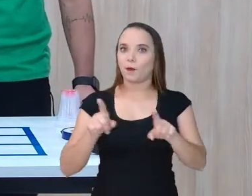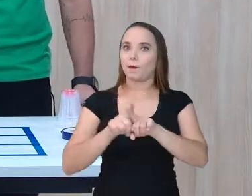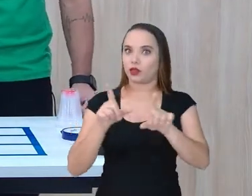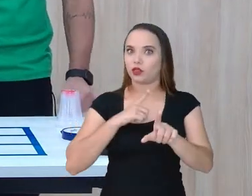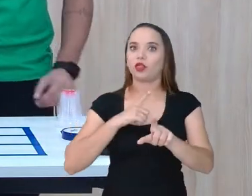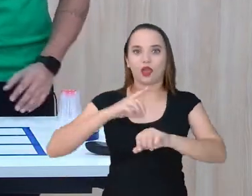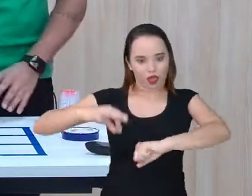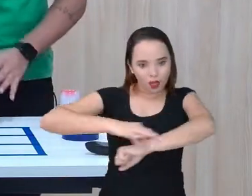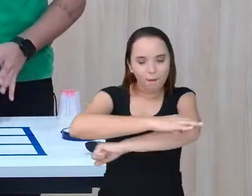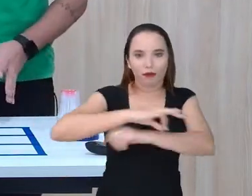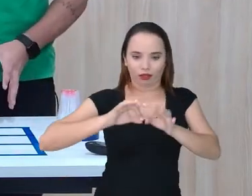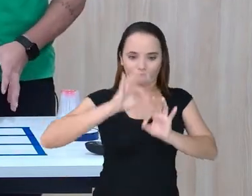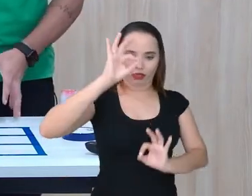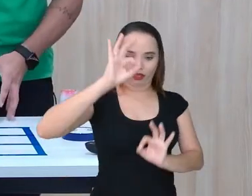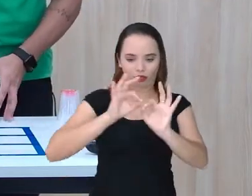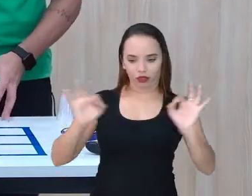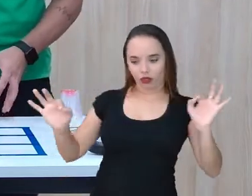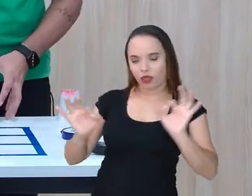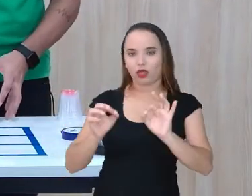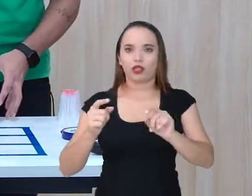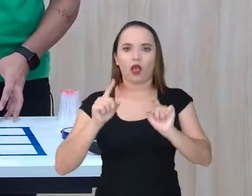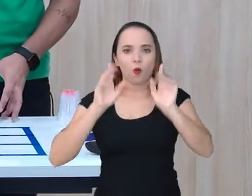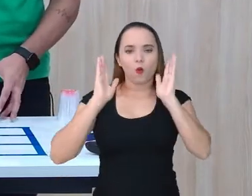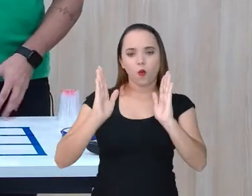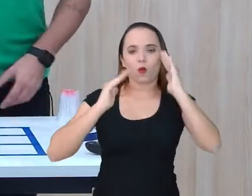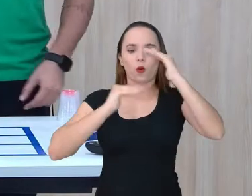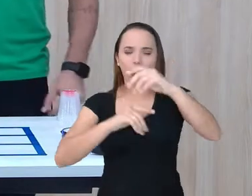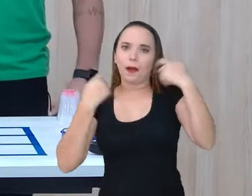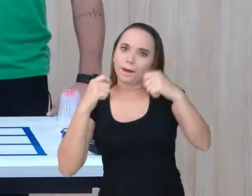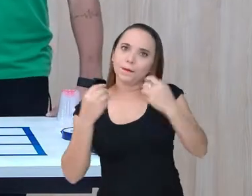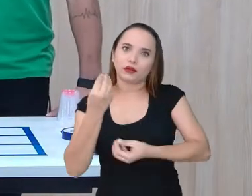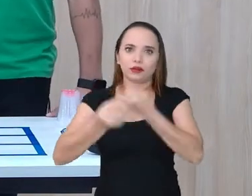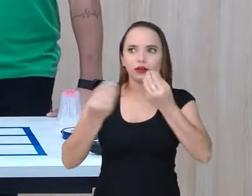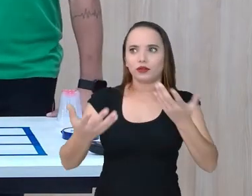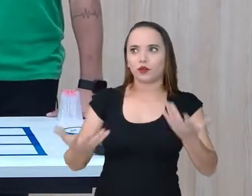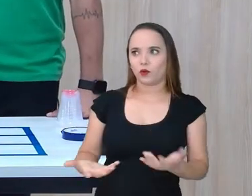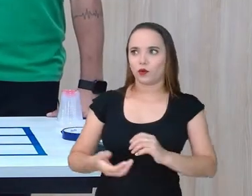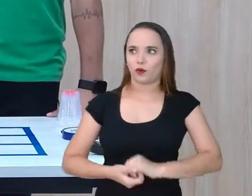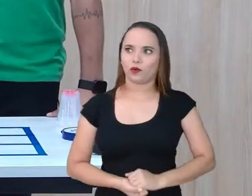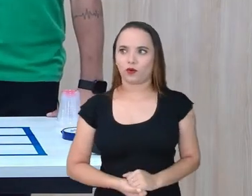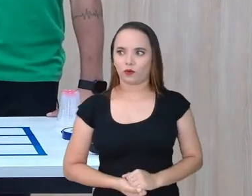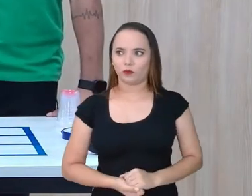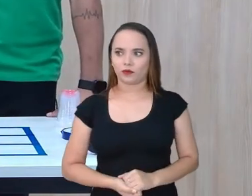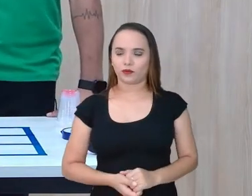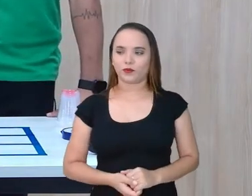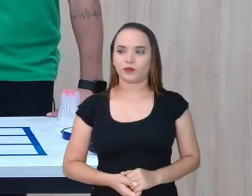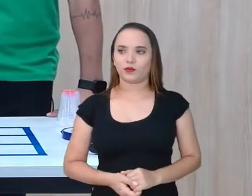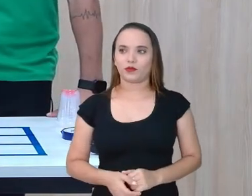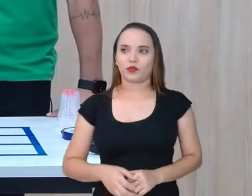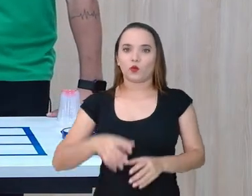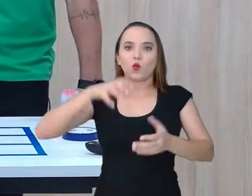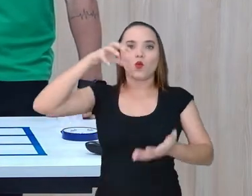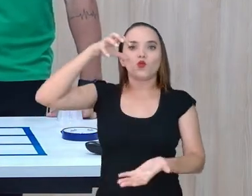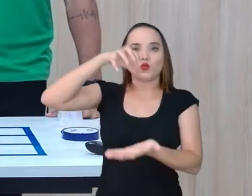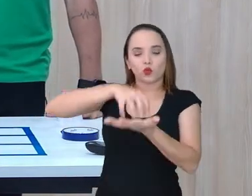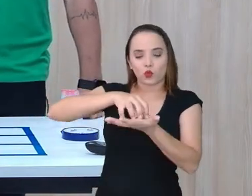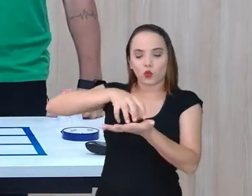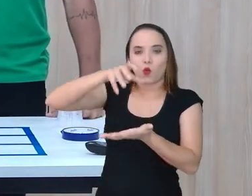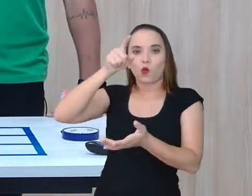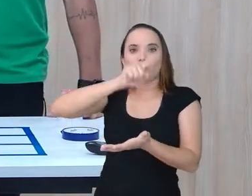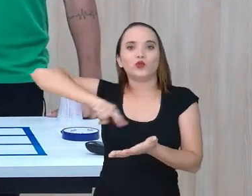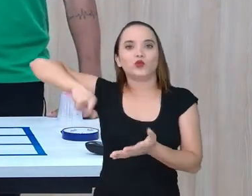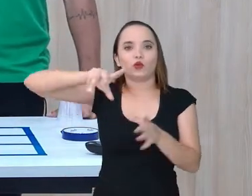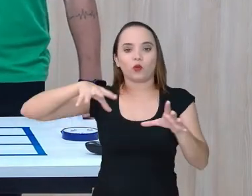medidas, né? Então, pra ser um quadrado, as medidas têm que ser... Eu tô até com medo de dizer hoje, tá enganado. Aqui círculo dentro do quadrado. É,